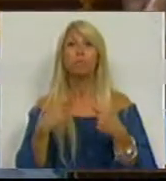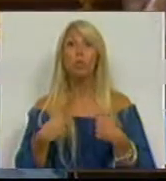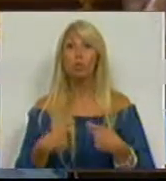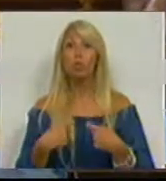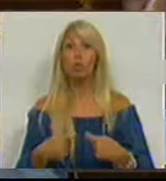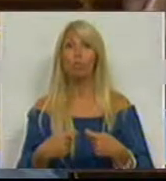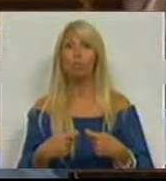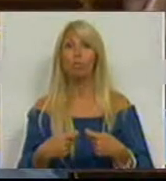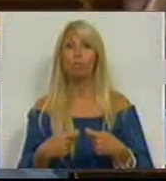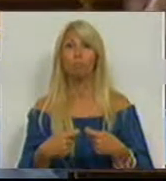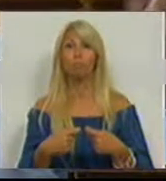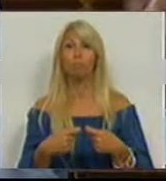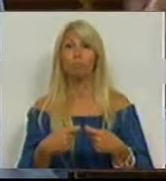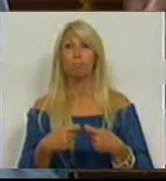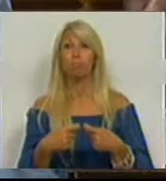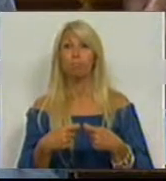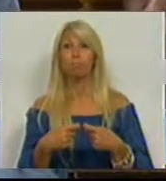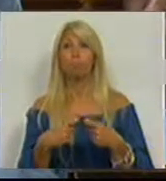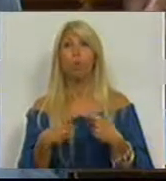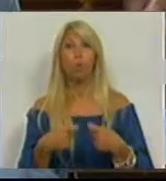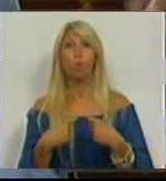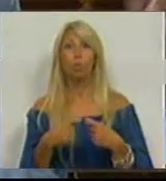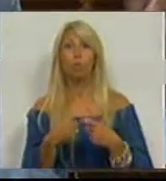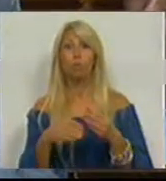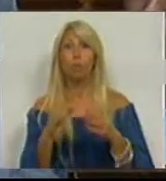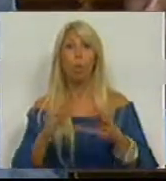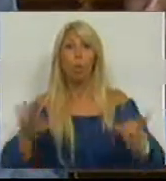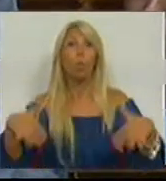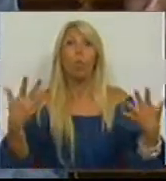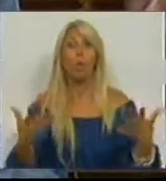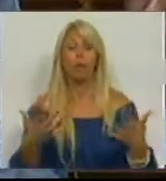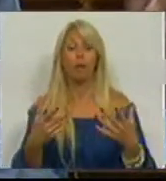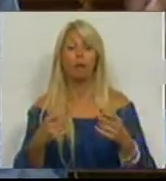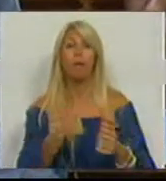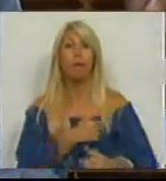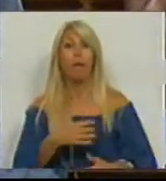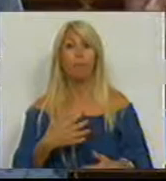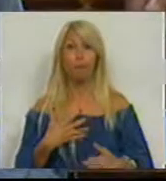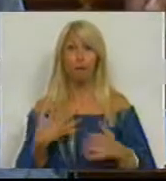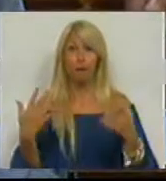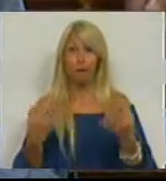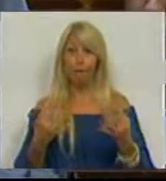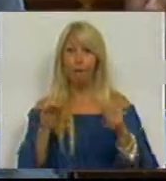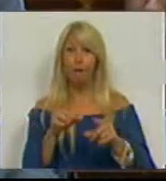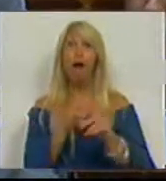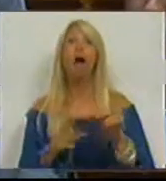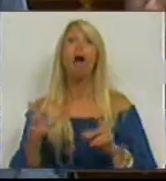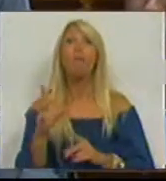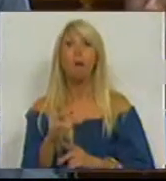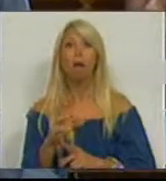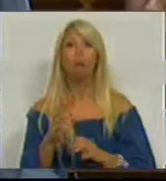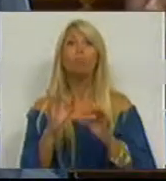na estrutura, de custos de qualquer empresa, porque de facto esse aumento é absolutamente